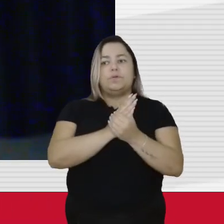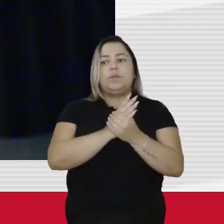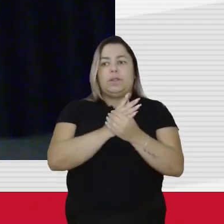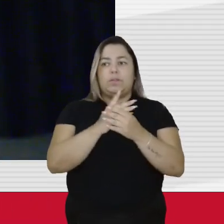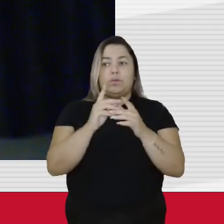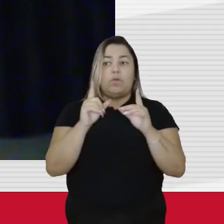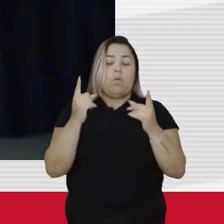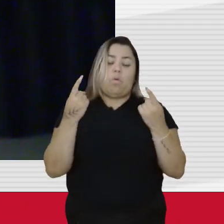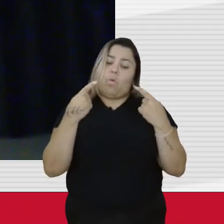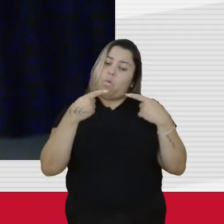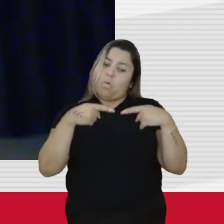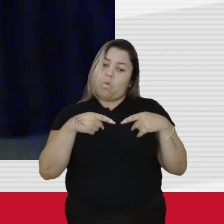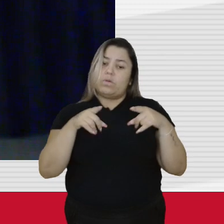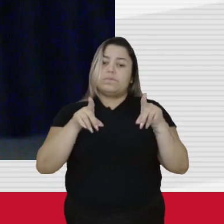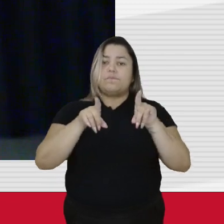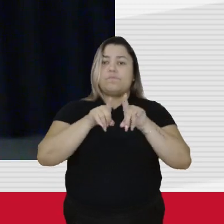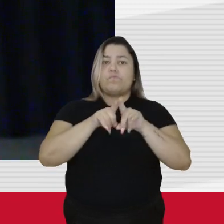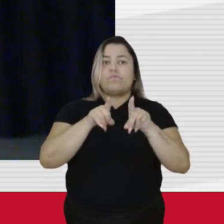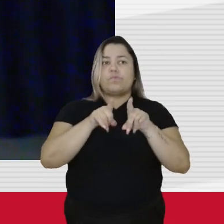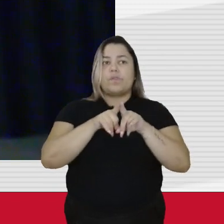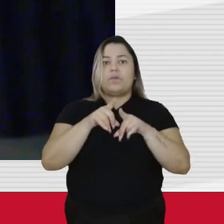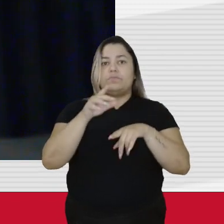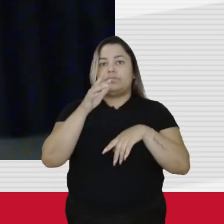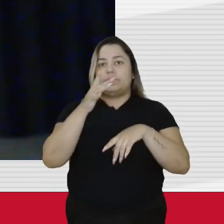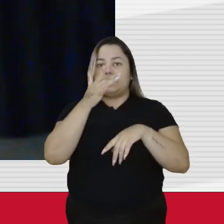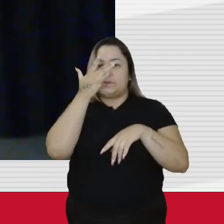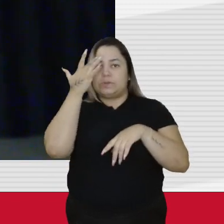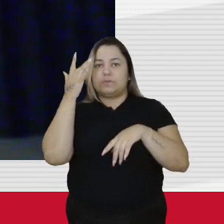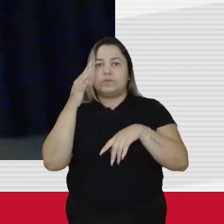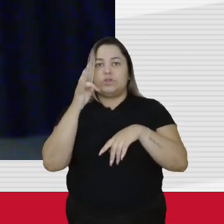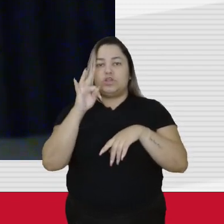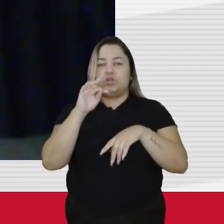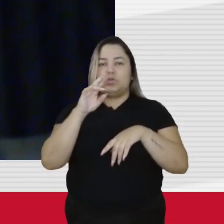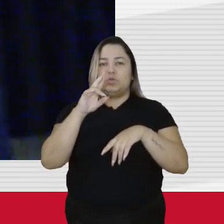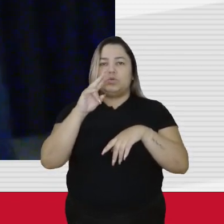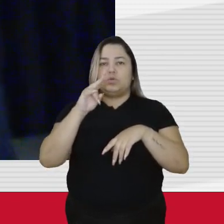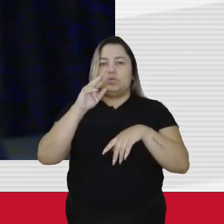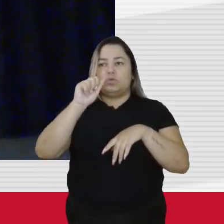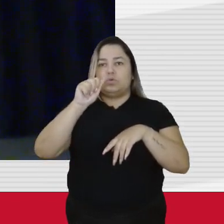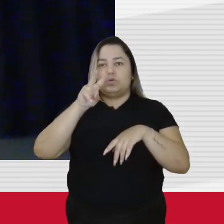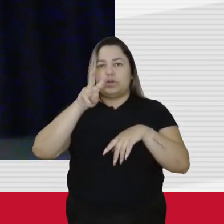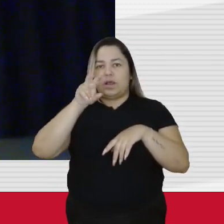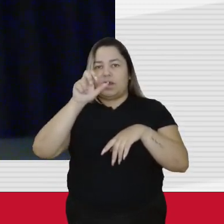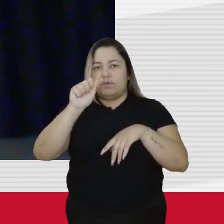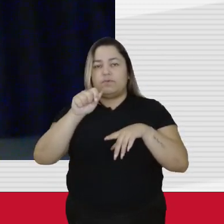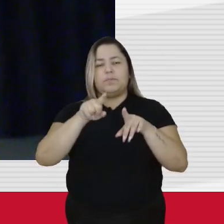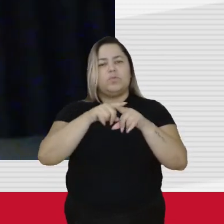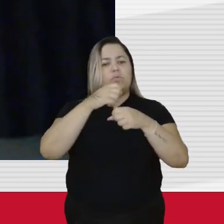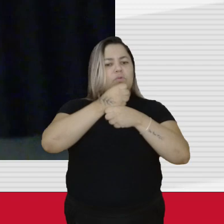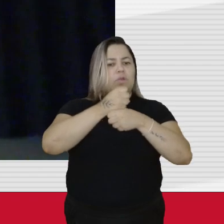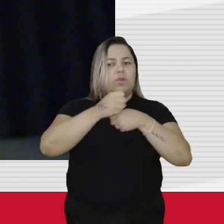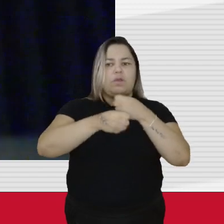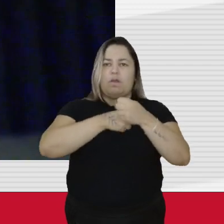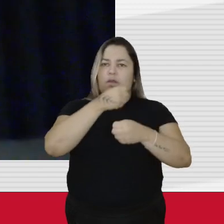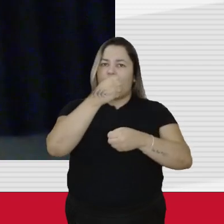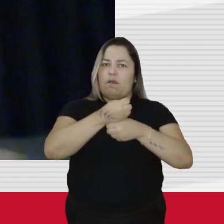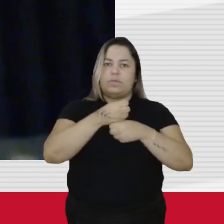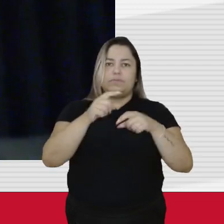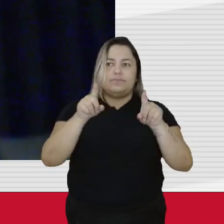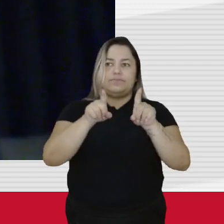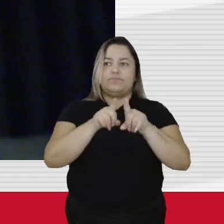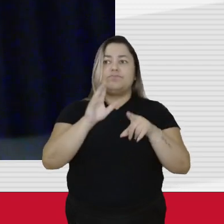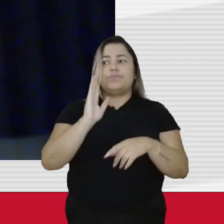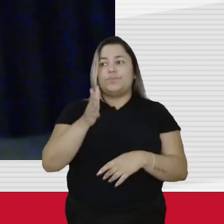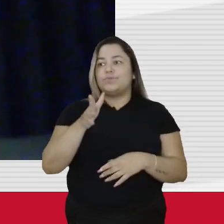contra os torturadores. Os fatos foram há muitos anos e mesmo que se revogasse a lei da anistia já